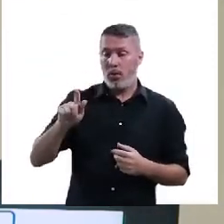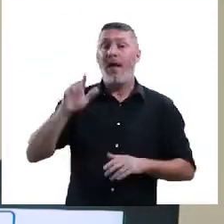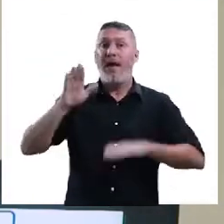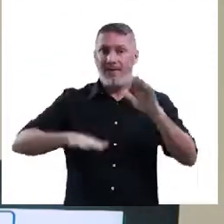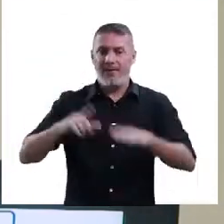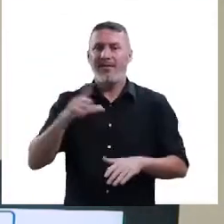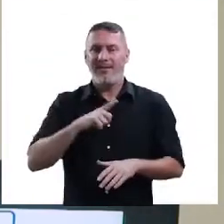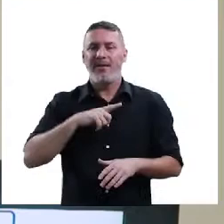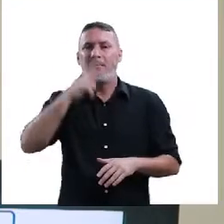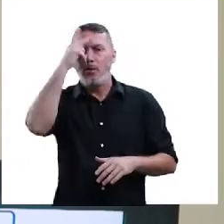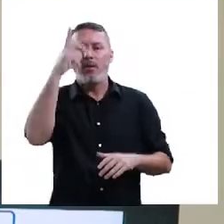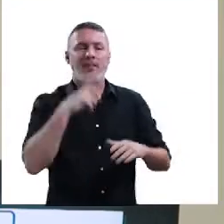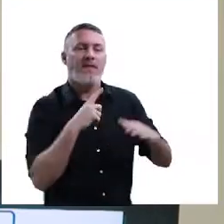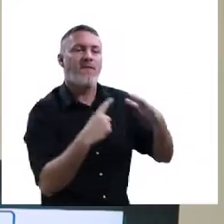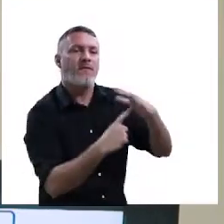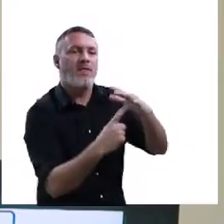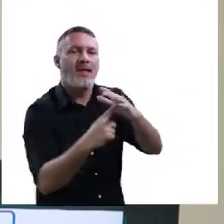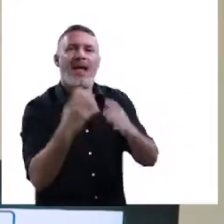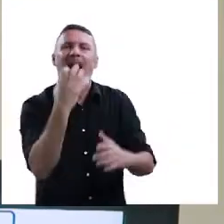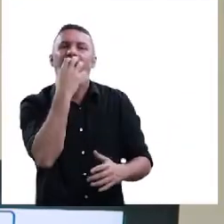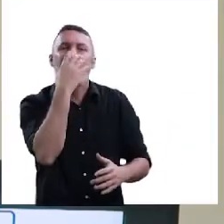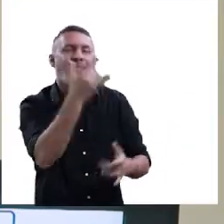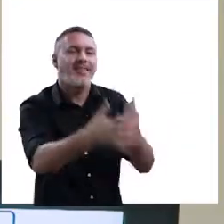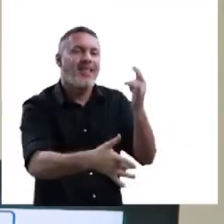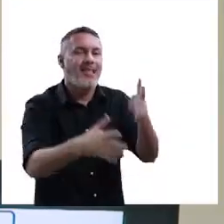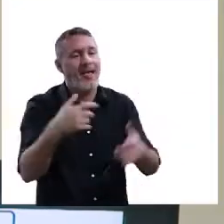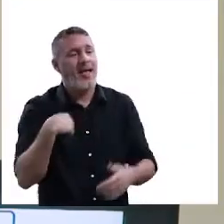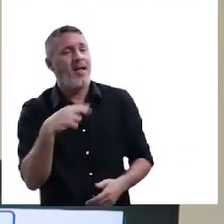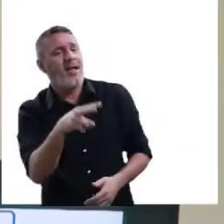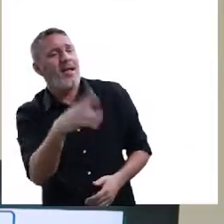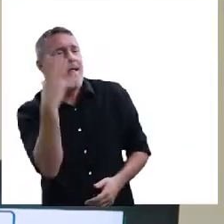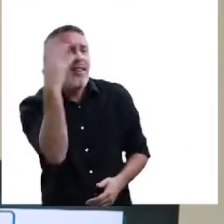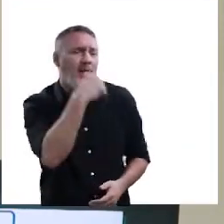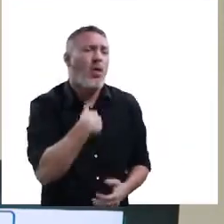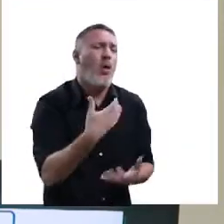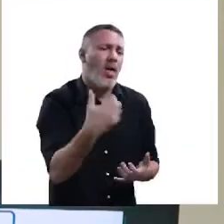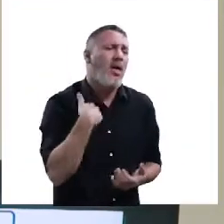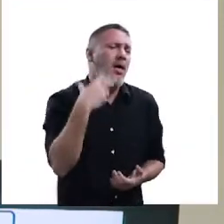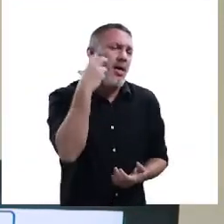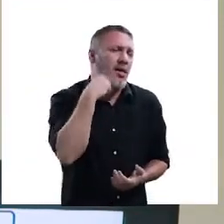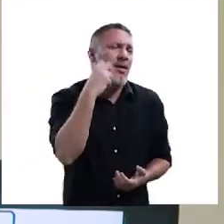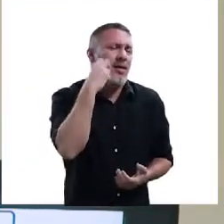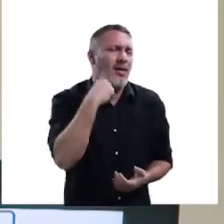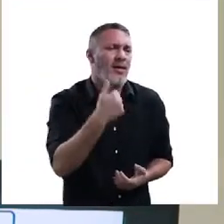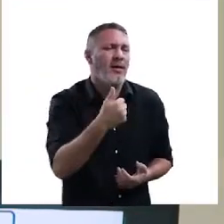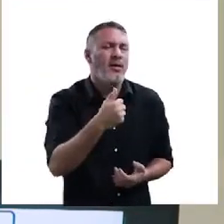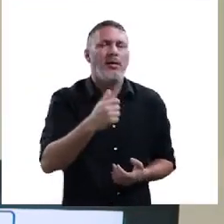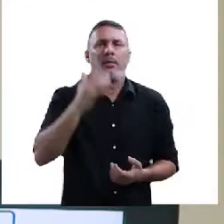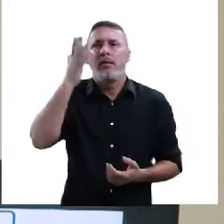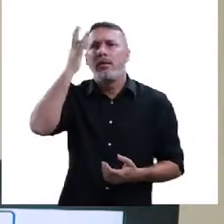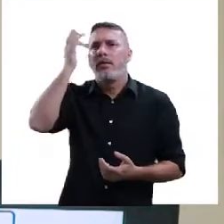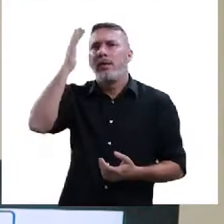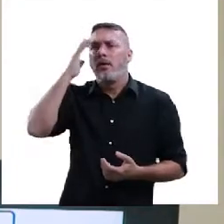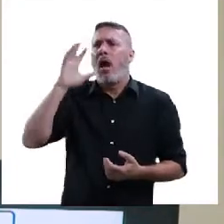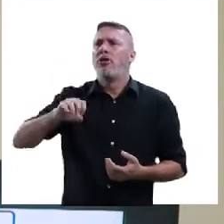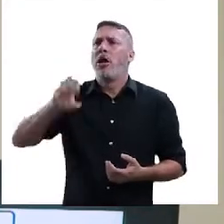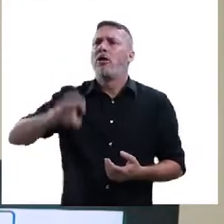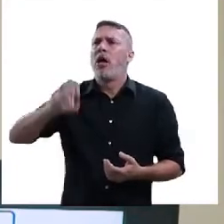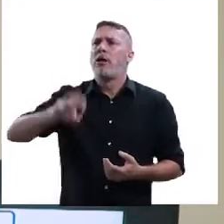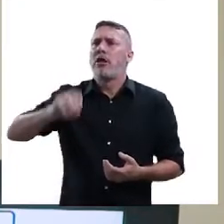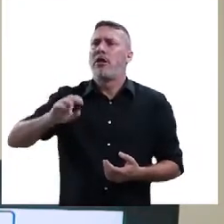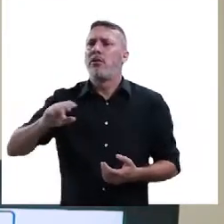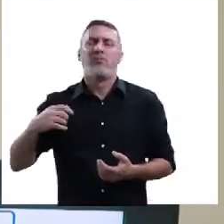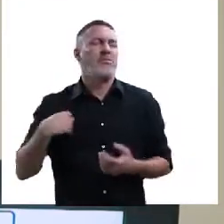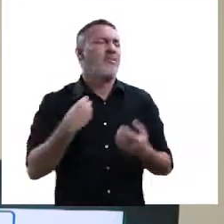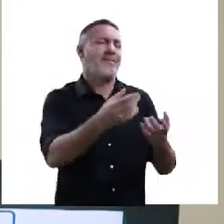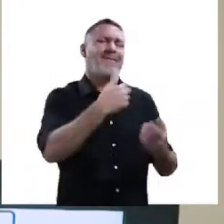seguinte, que às vezes a pessoa vai lá em feira de adoção, olha, eu quero adotar um cachorrinho, um gatinho, algo, e depois, só porque o cachorro latiu à noite,